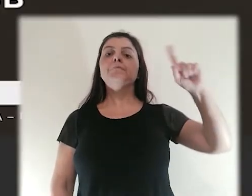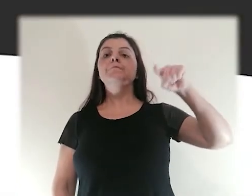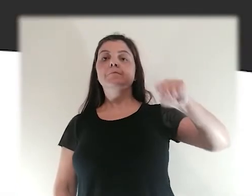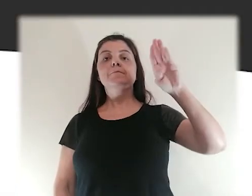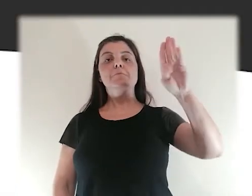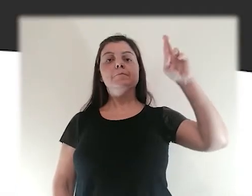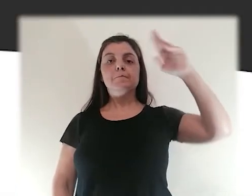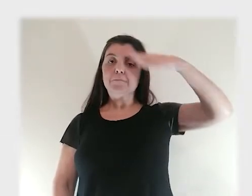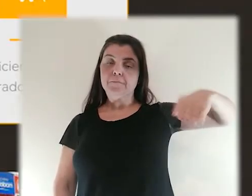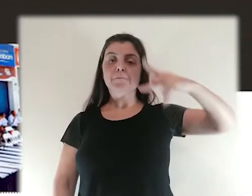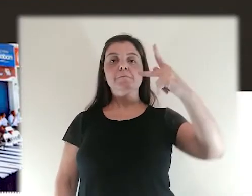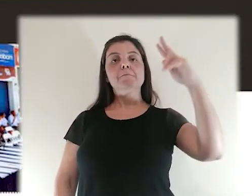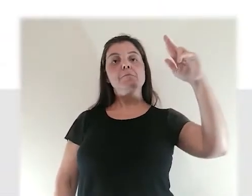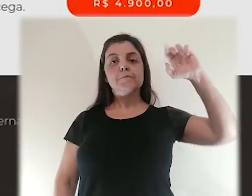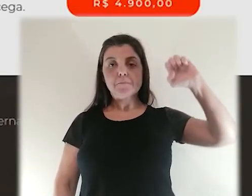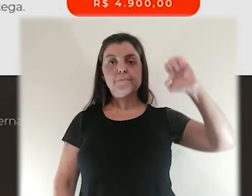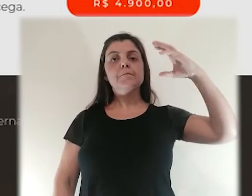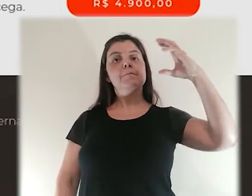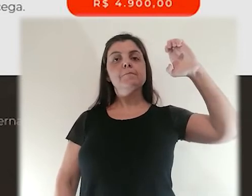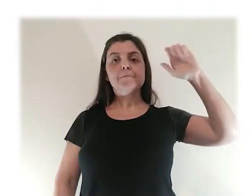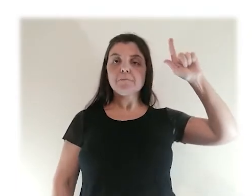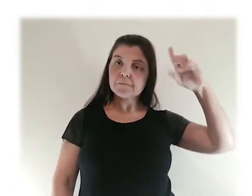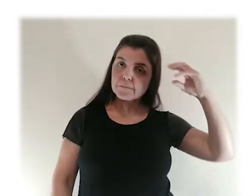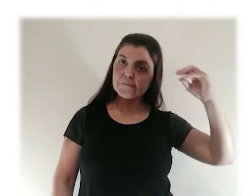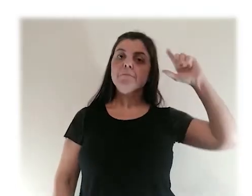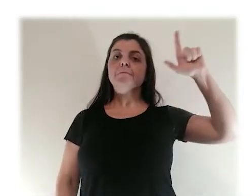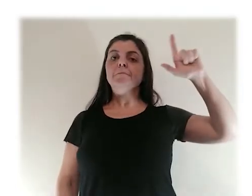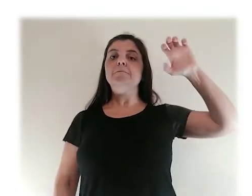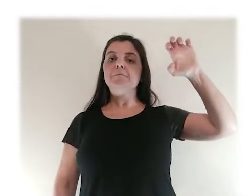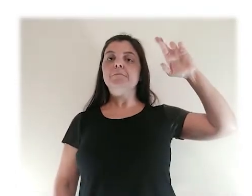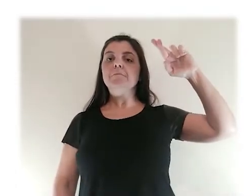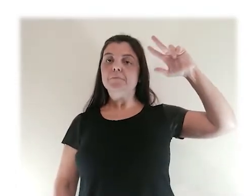cego ler e transforme vidas por meio da palavra de Deus. Participe!